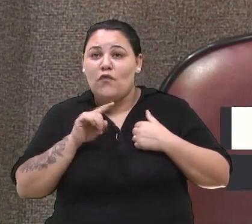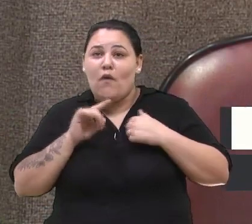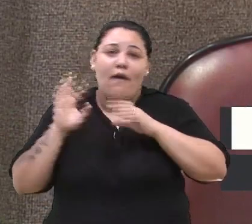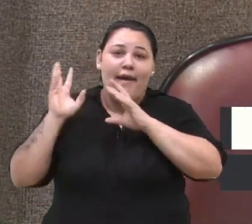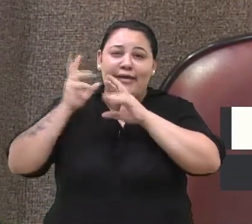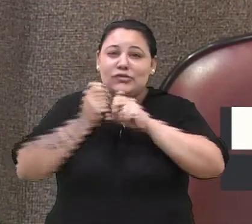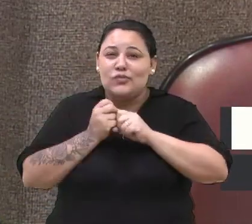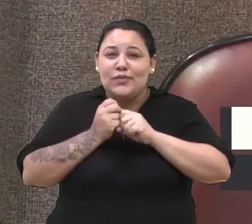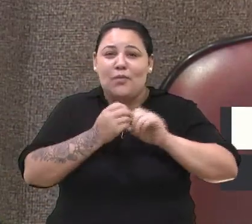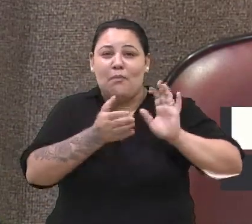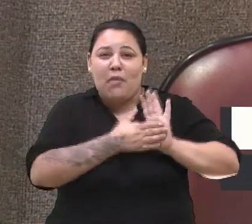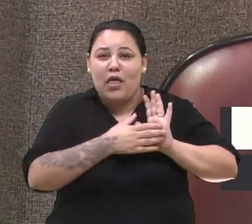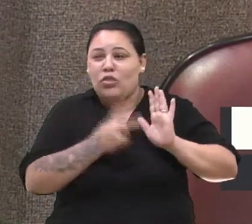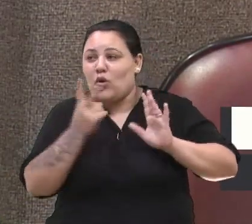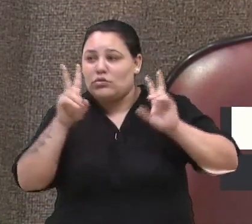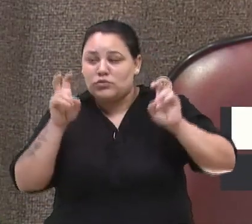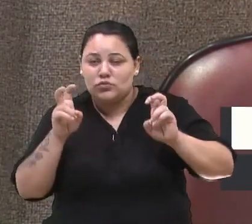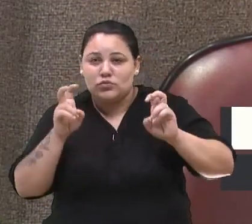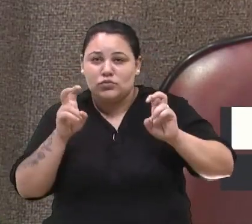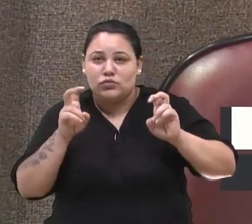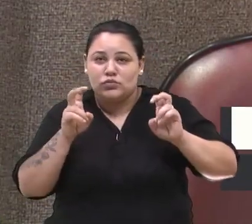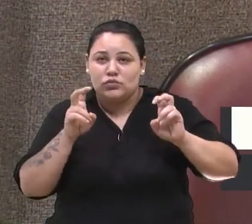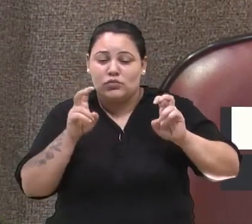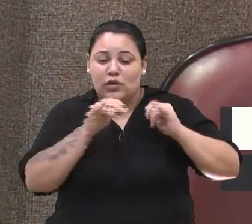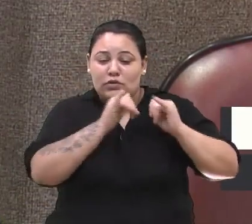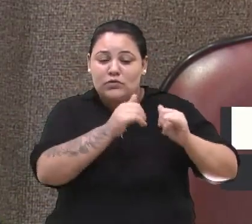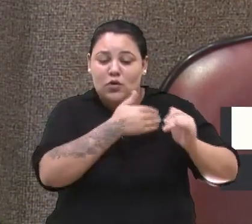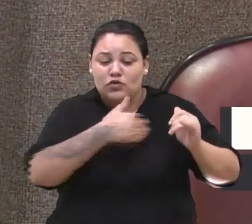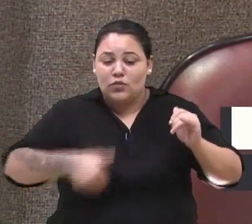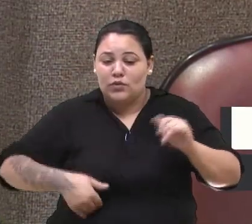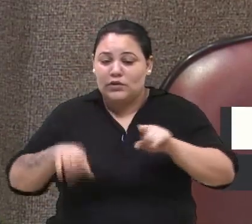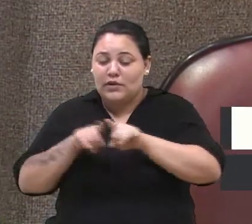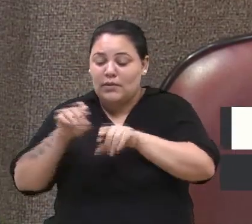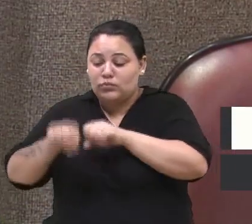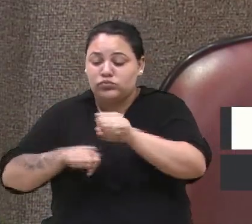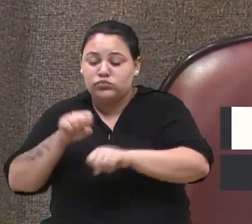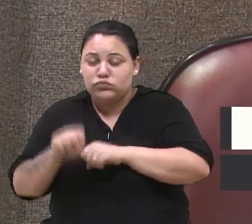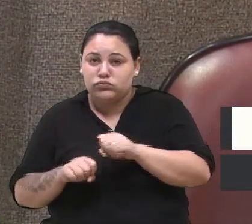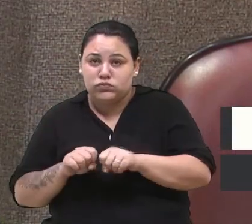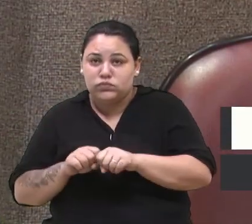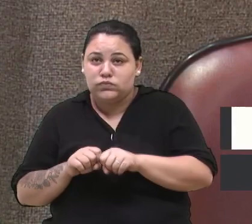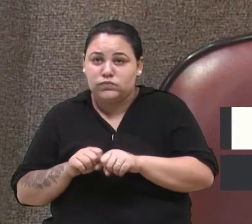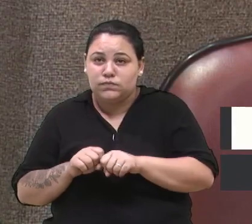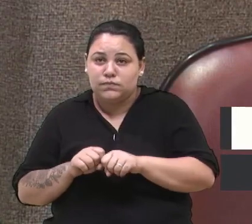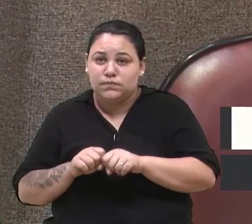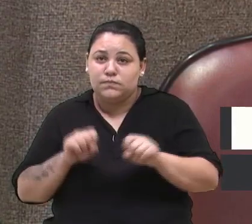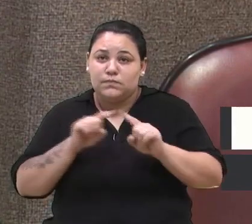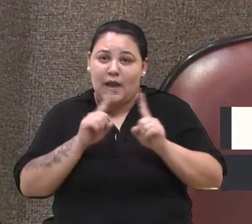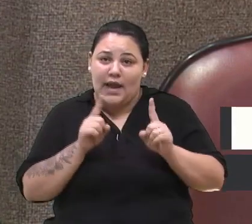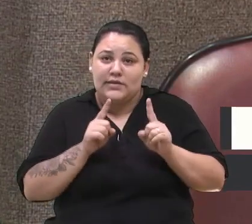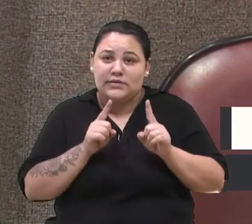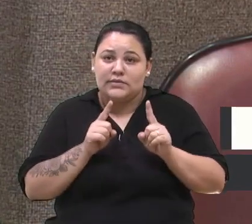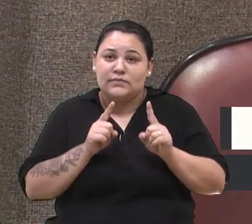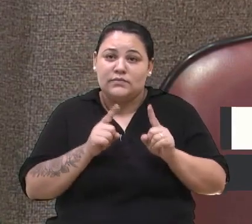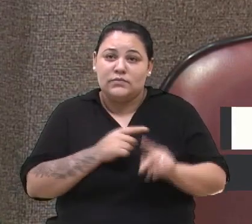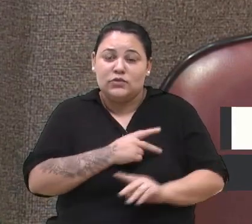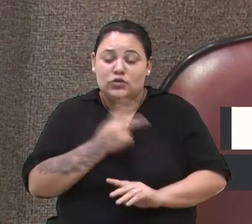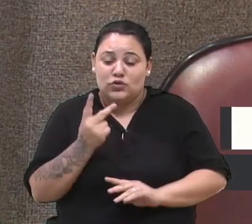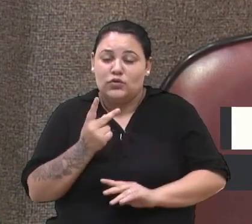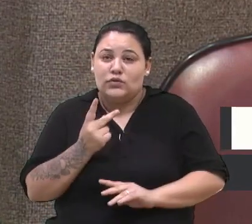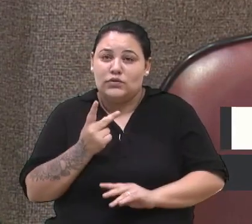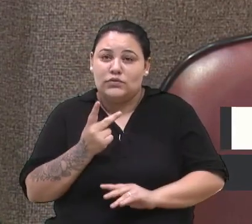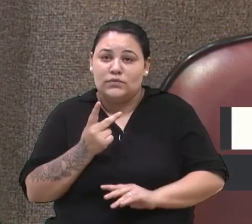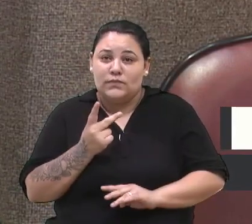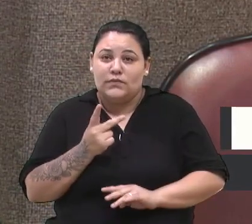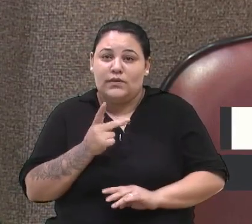dois temas, que é o transporte público e o plano cicloviário. Mas esses dois eu refuto de extrema importância,